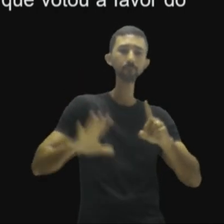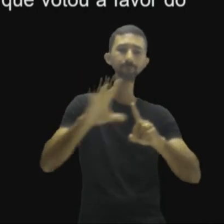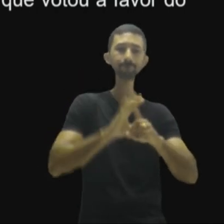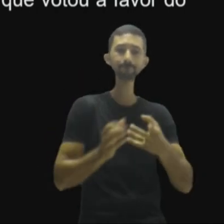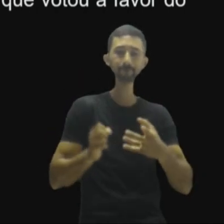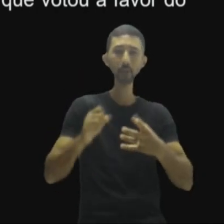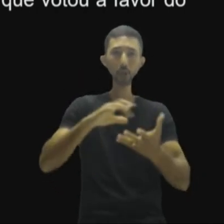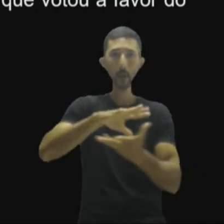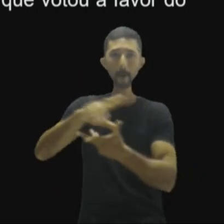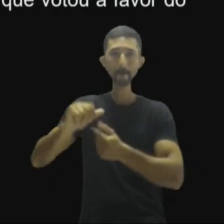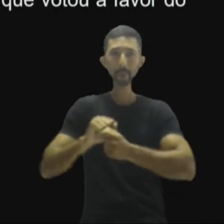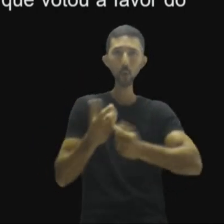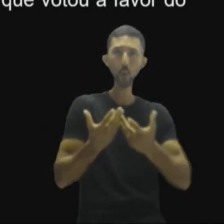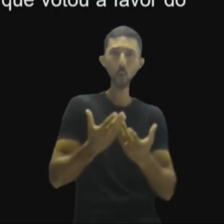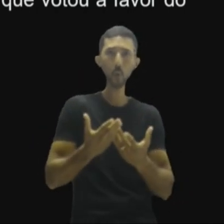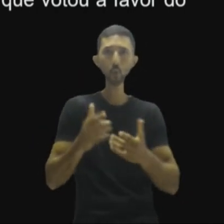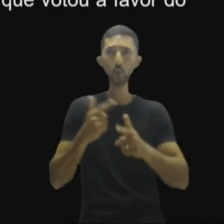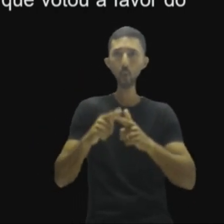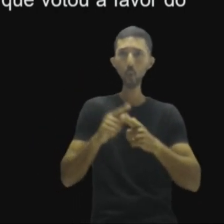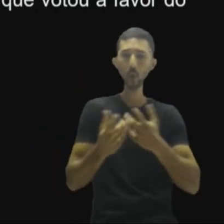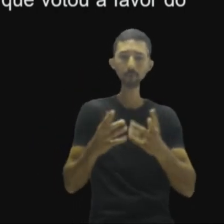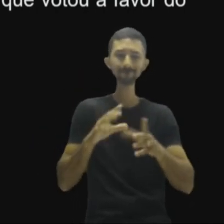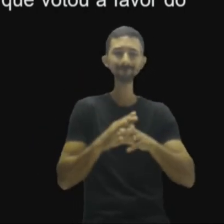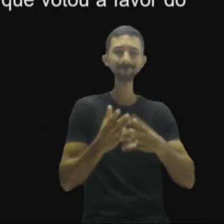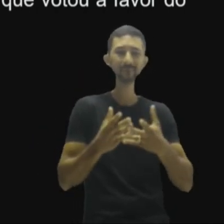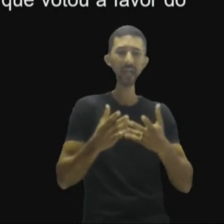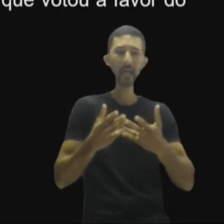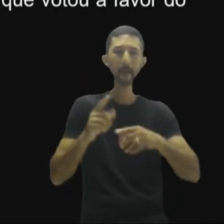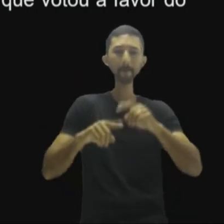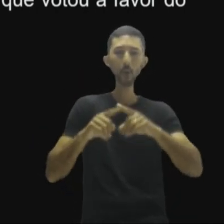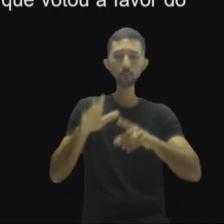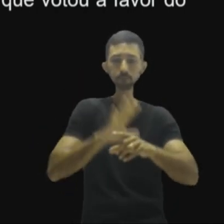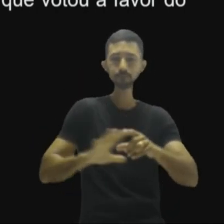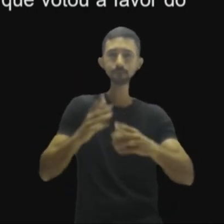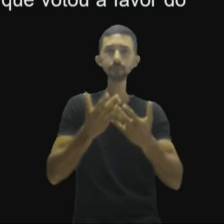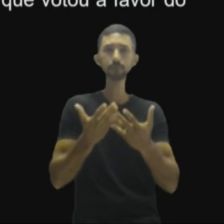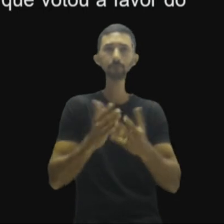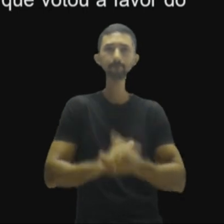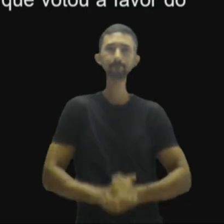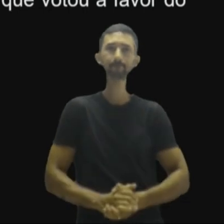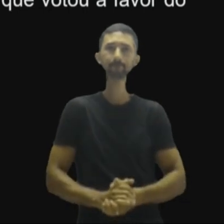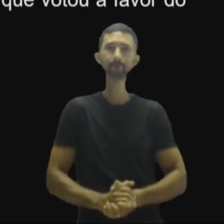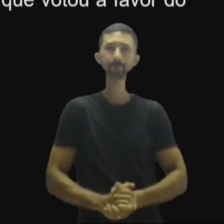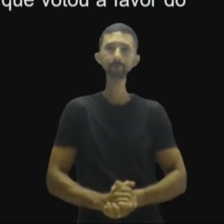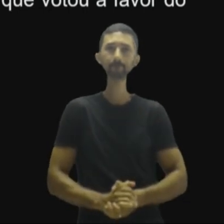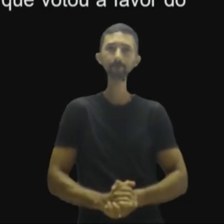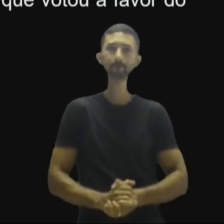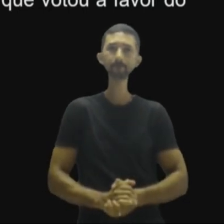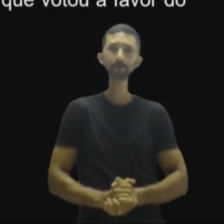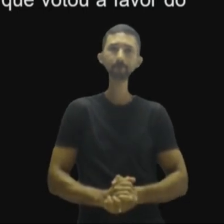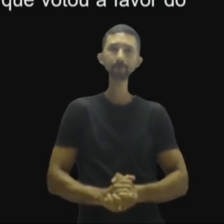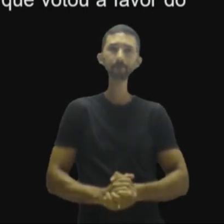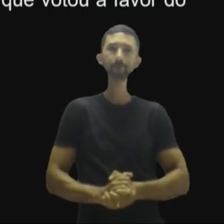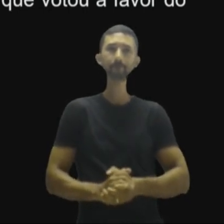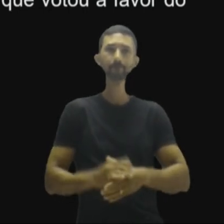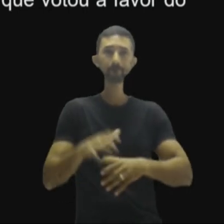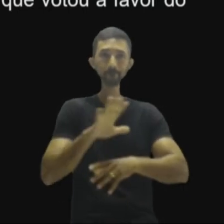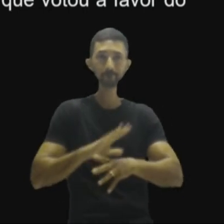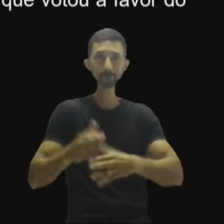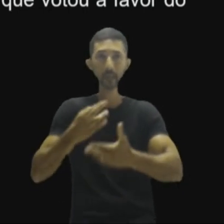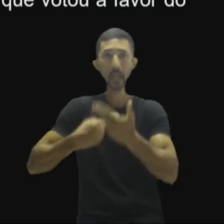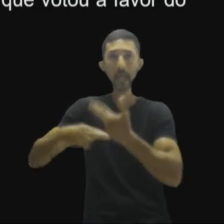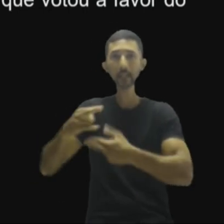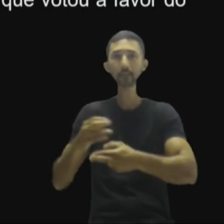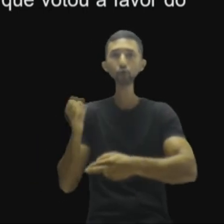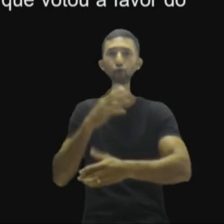europeu e mundial sem ter que submeter a burocracia de uma entidade supranacional. No âmbito das novas